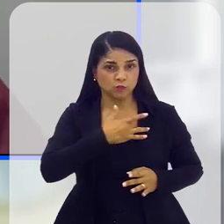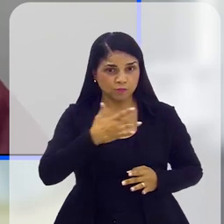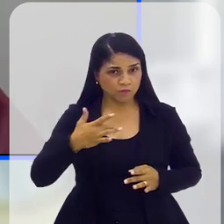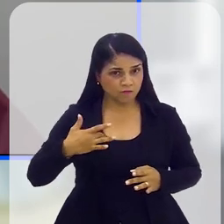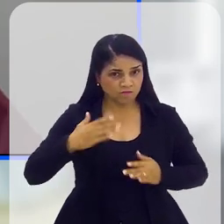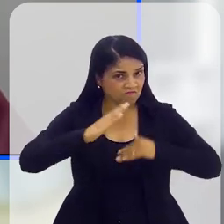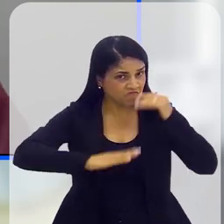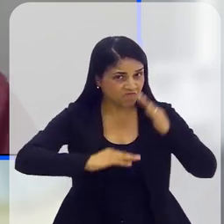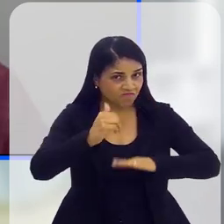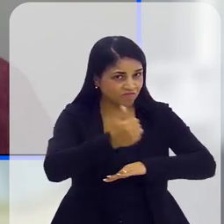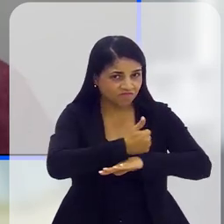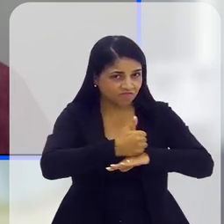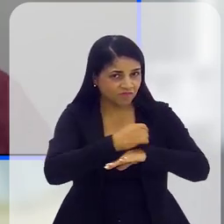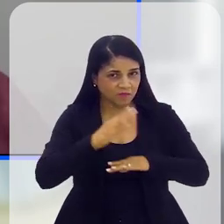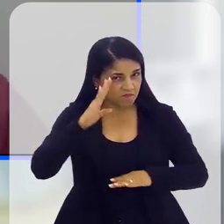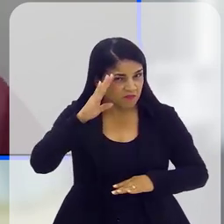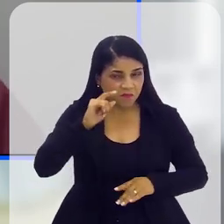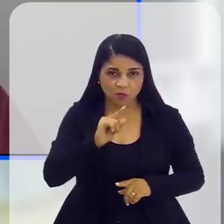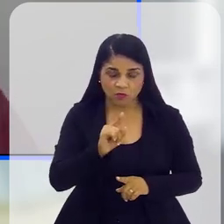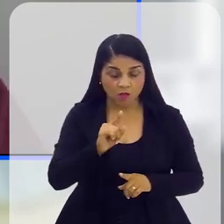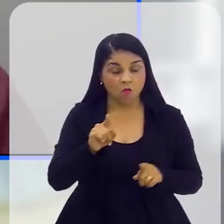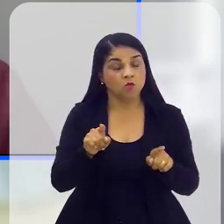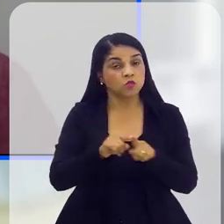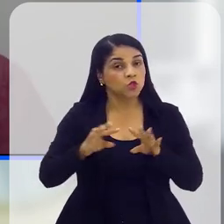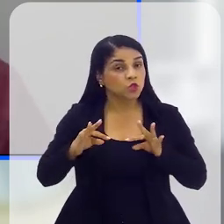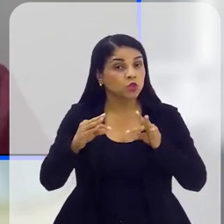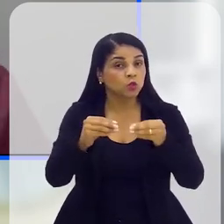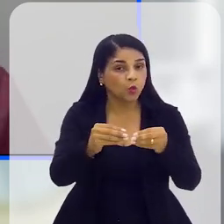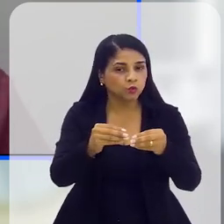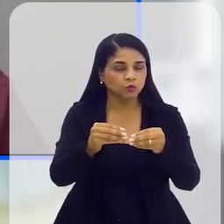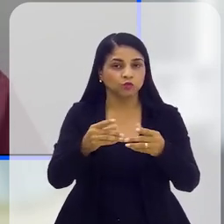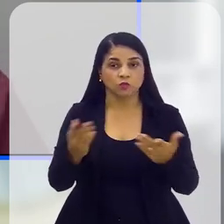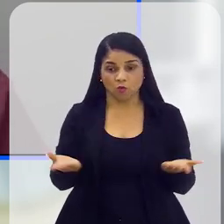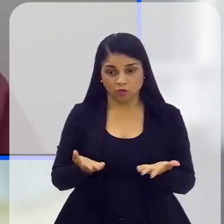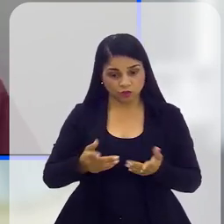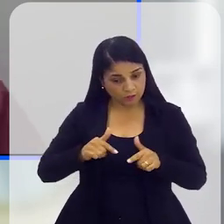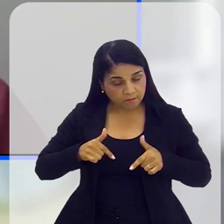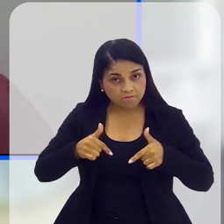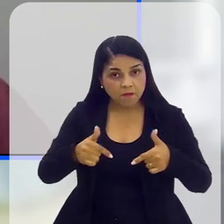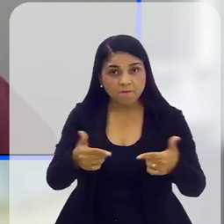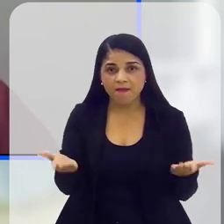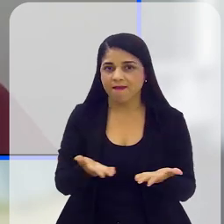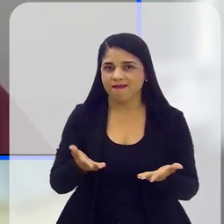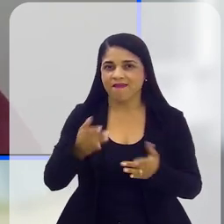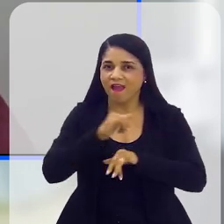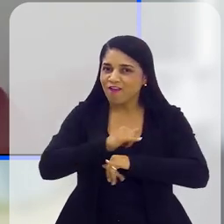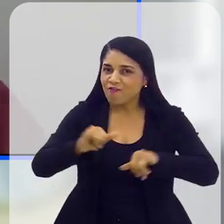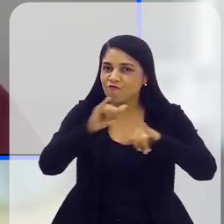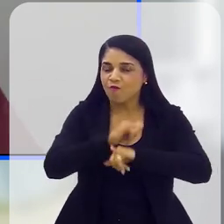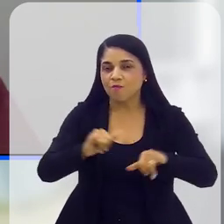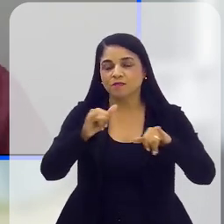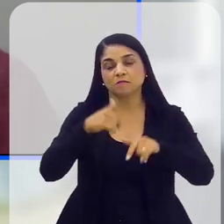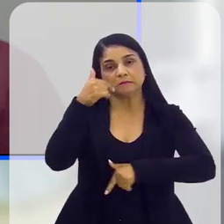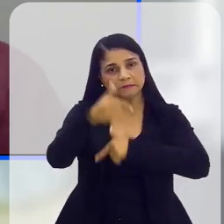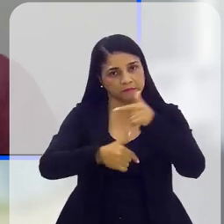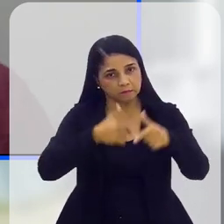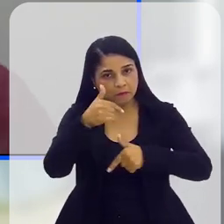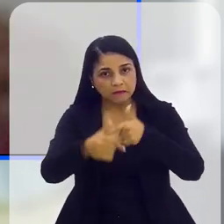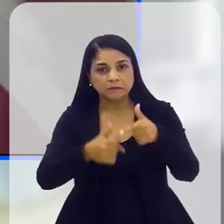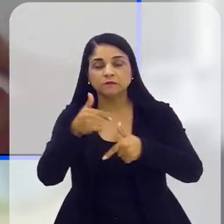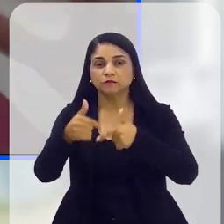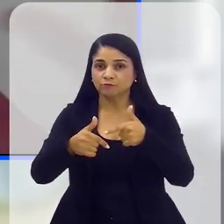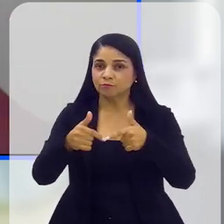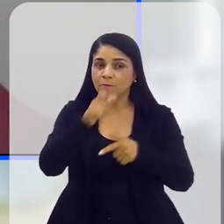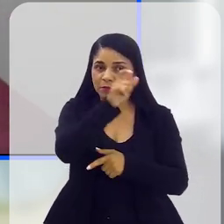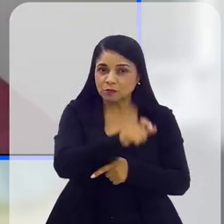é que isso que nós estamos fazendo aqui também é uma atitude preventiva. E quanto mais nós trabalharmos, obviamente, mais